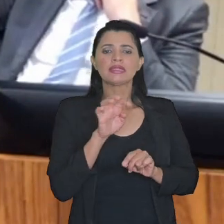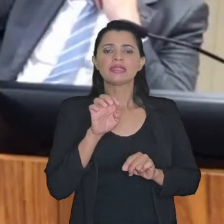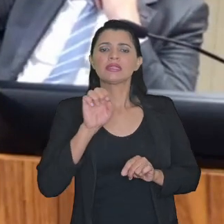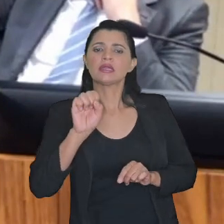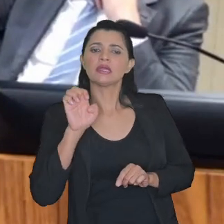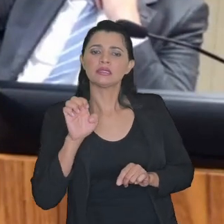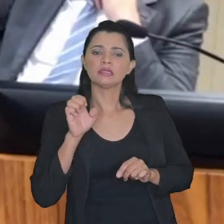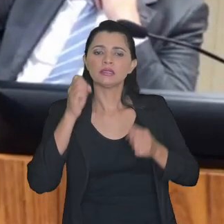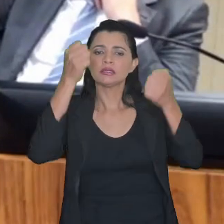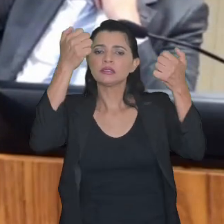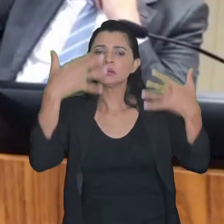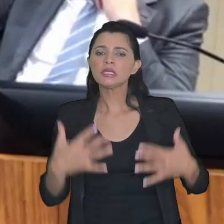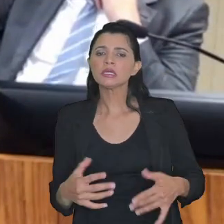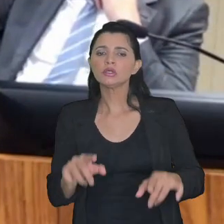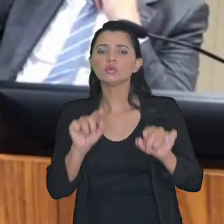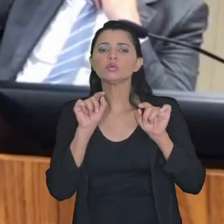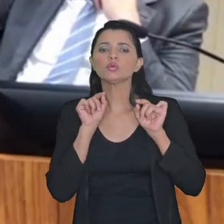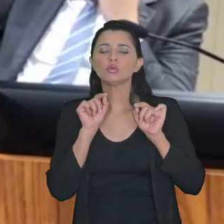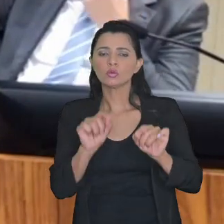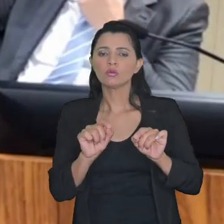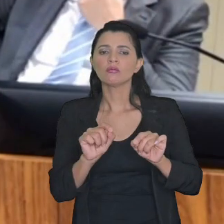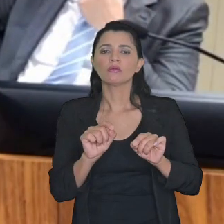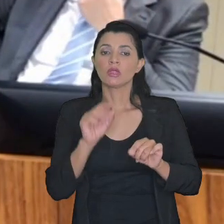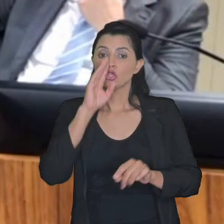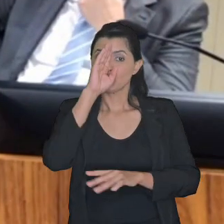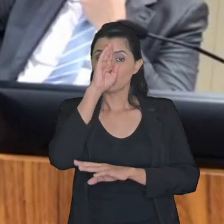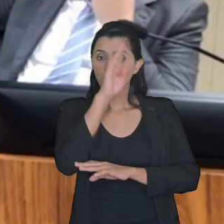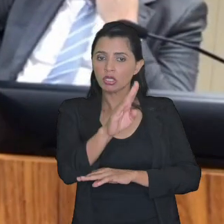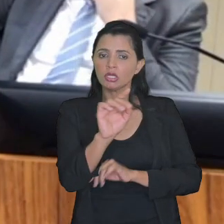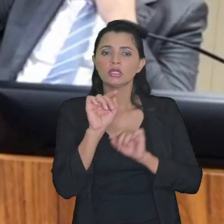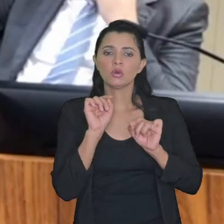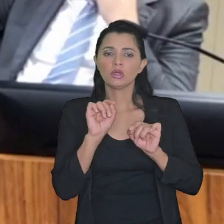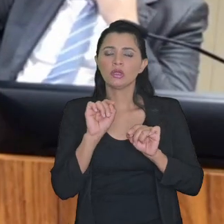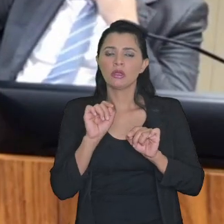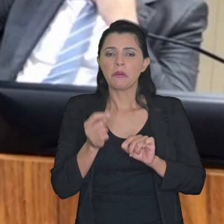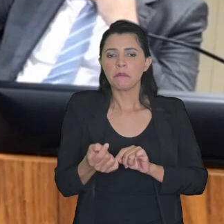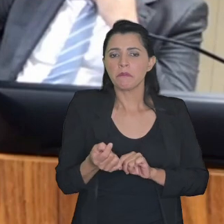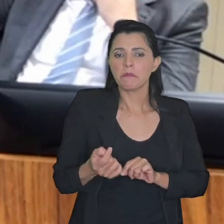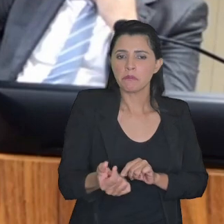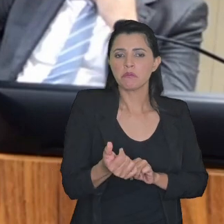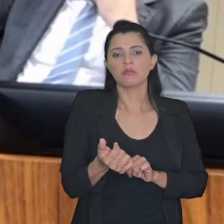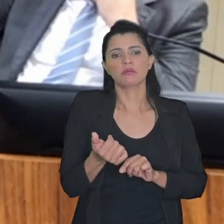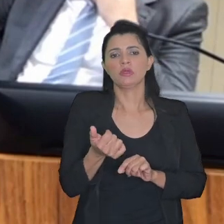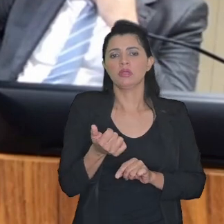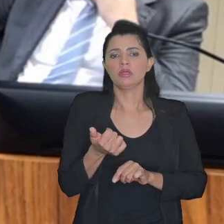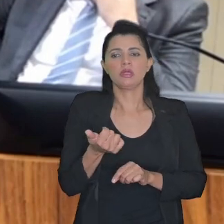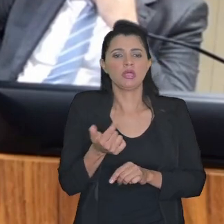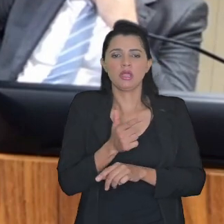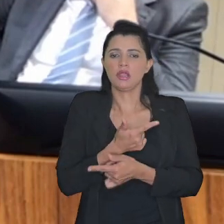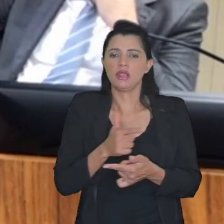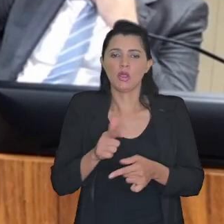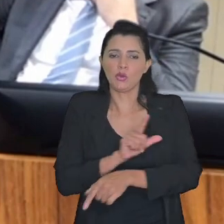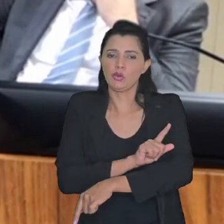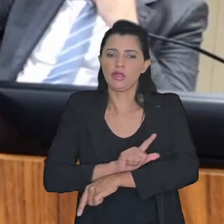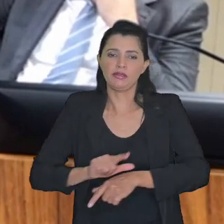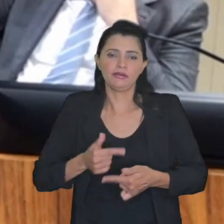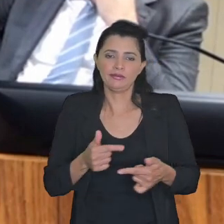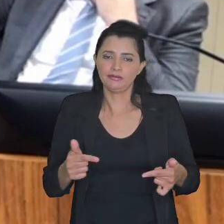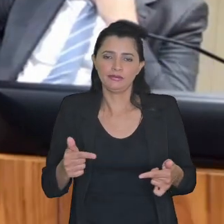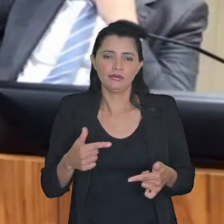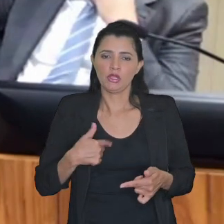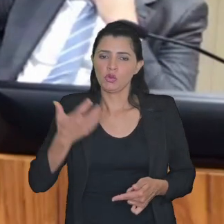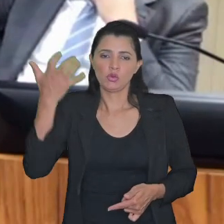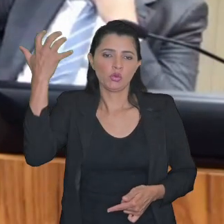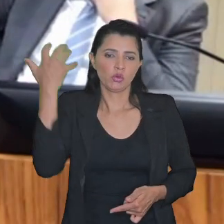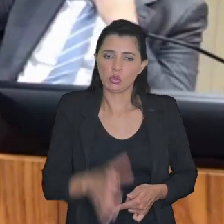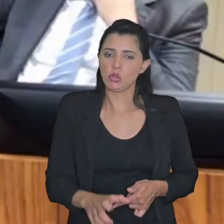está dizendo em palavras diretas e pouco educadas não quero